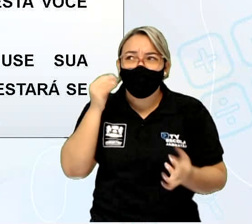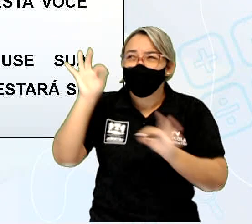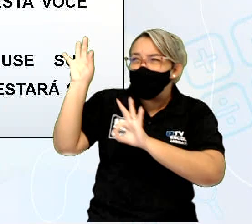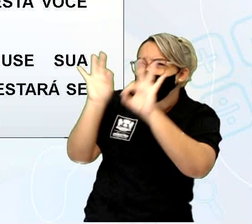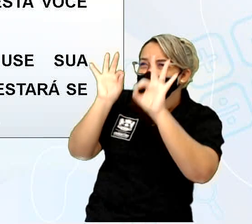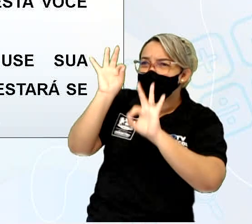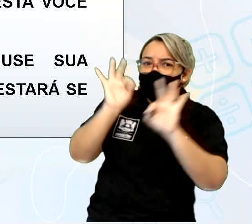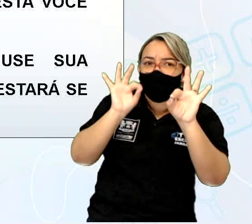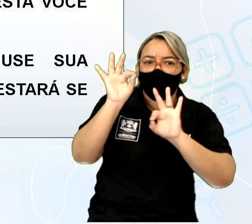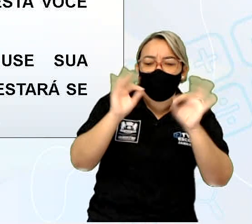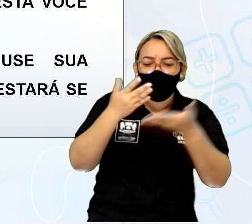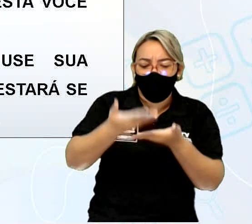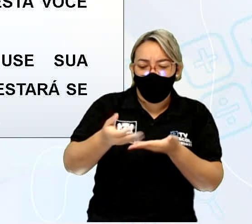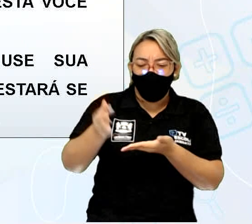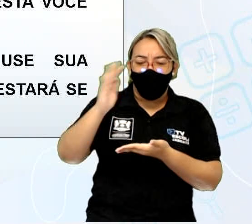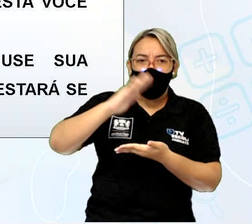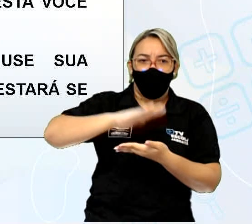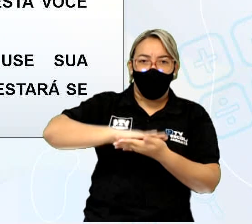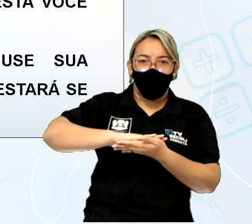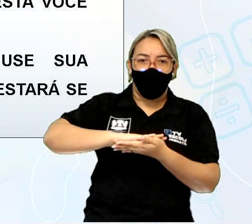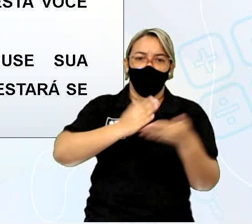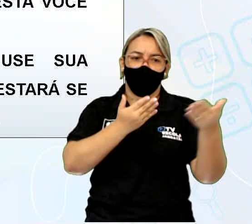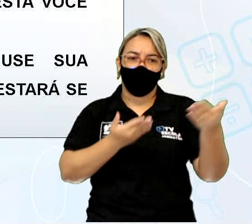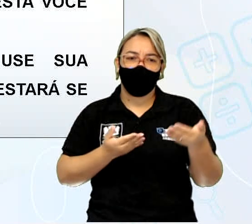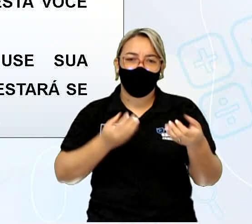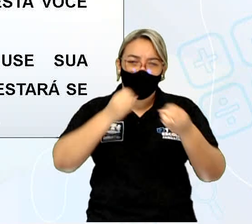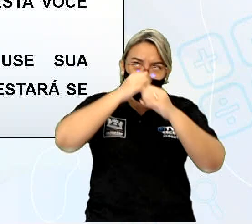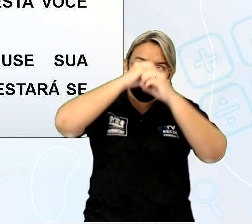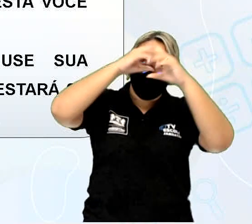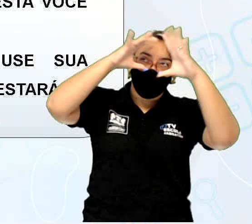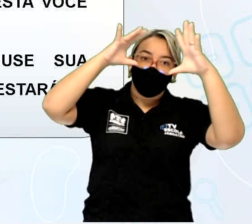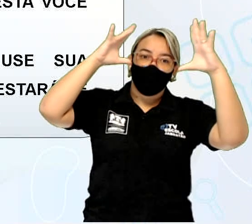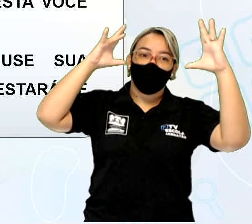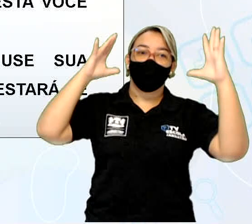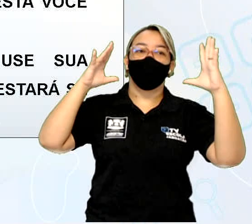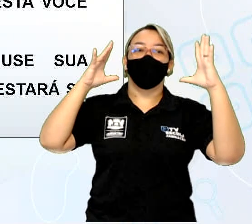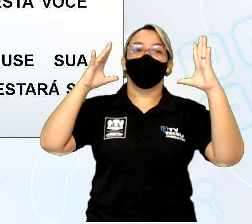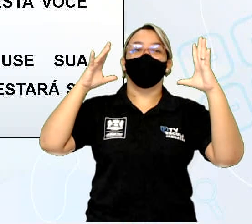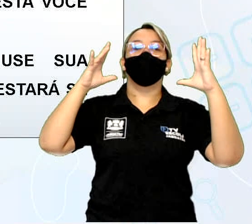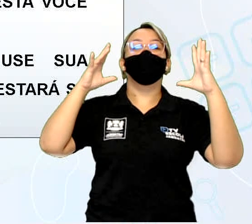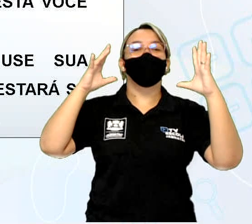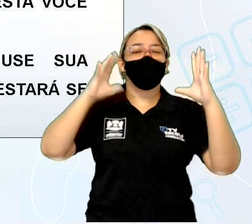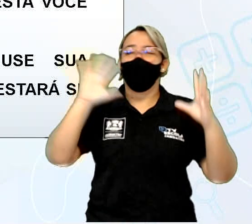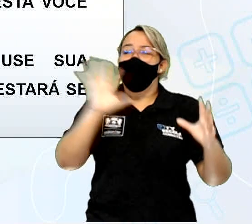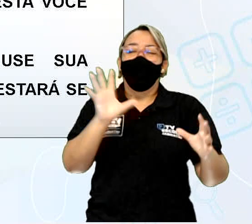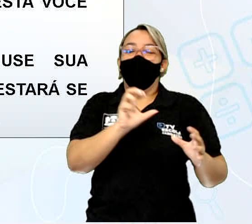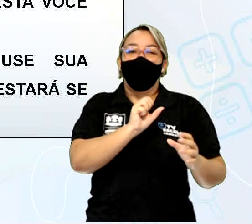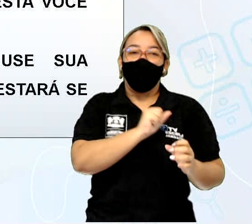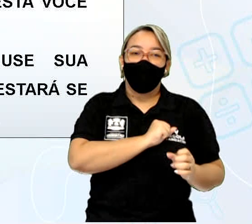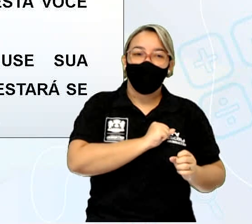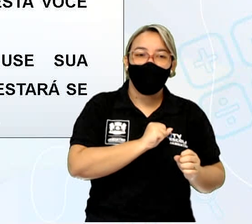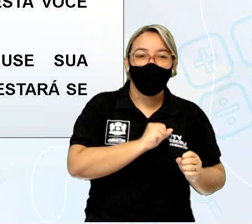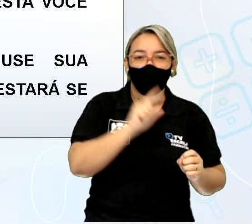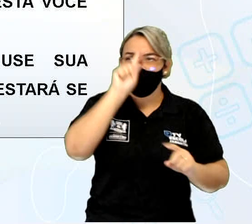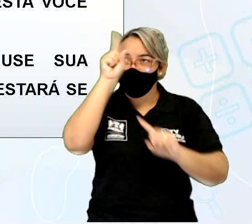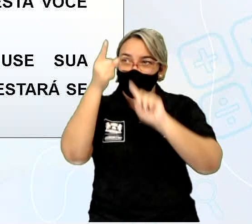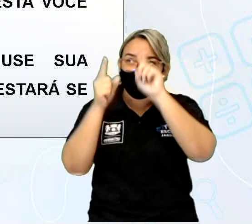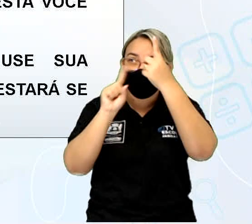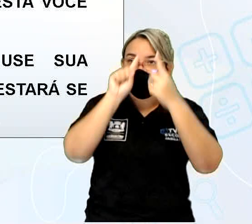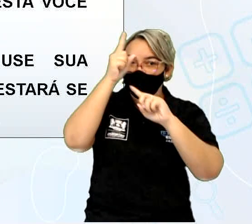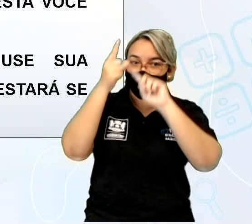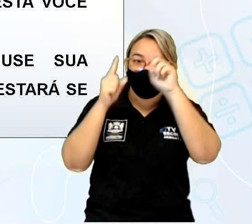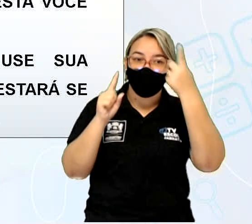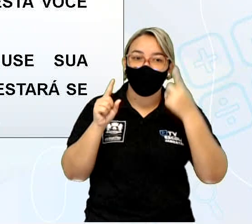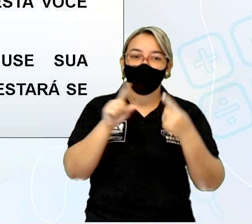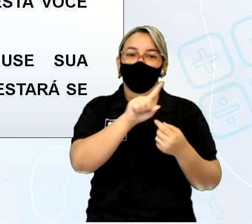decorar esse convite, use sua imaginação, arrase na criatividade e assim